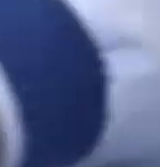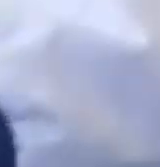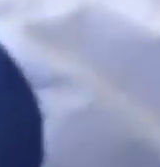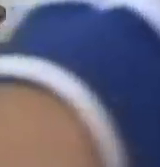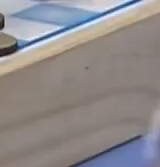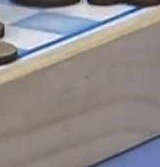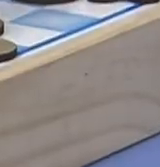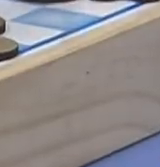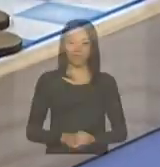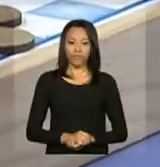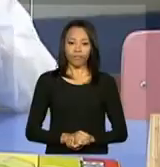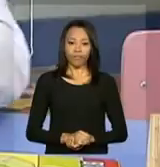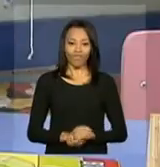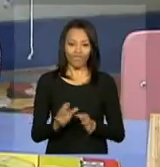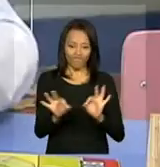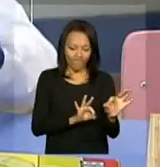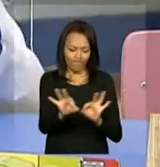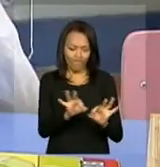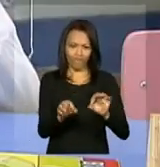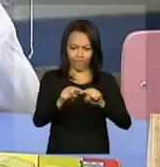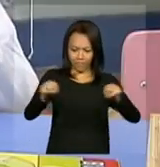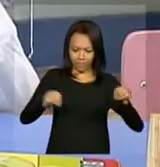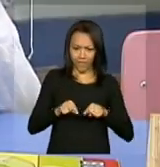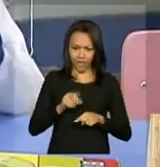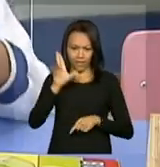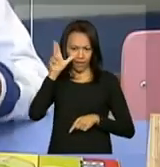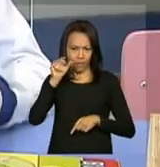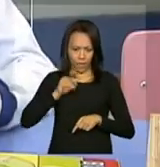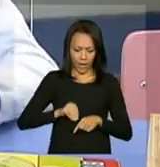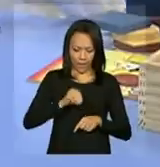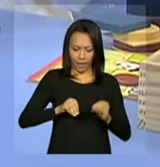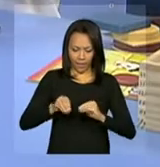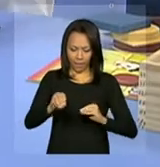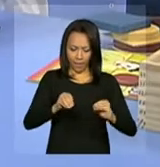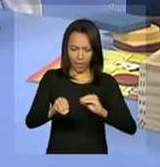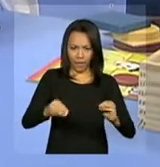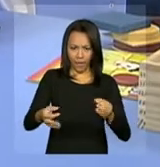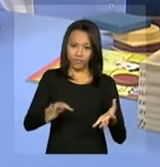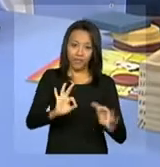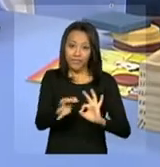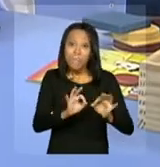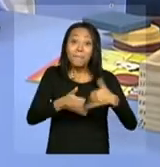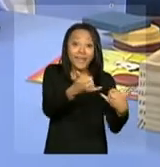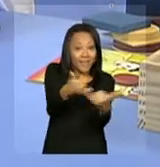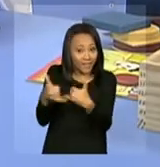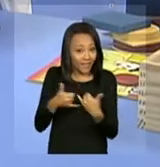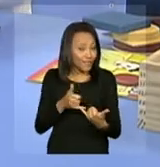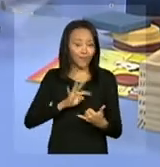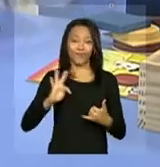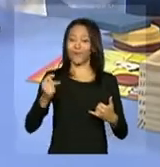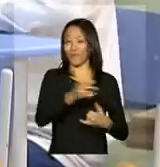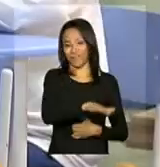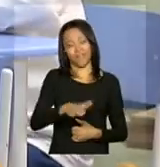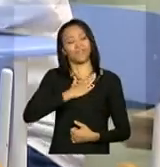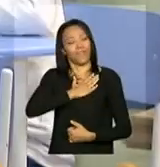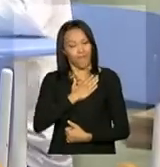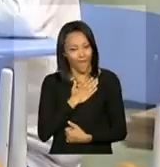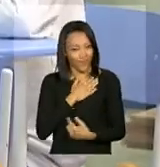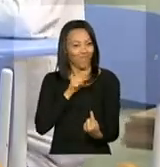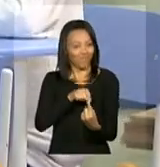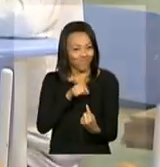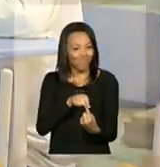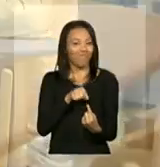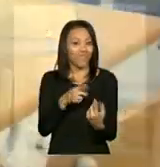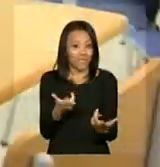Arruma a peça daqui e constrói outro formato dali. De brincadeira, toda criança gosta. Em meio à